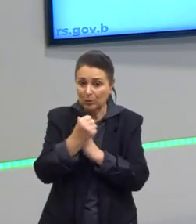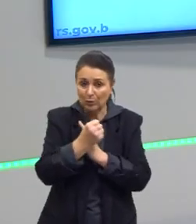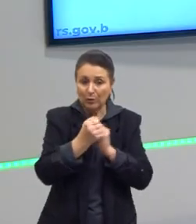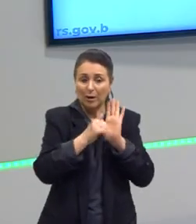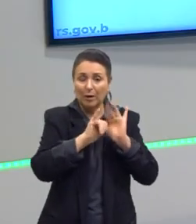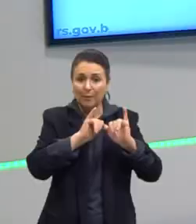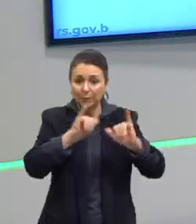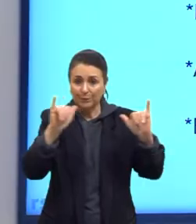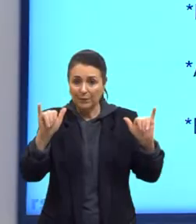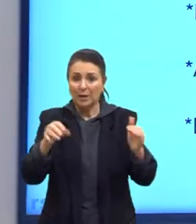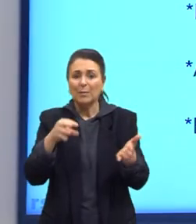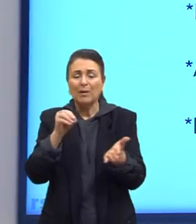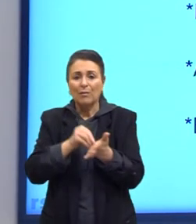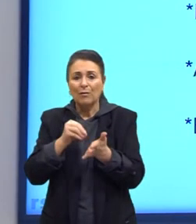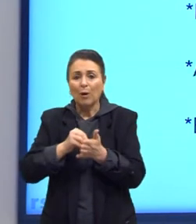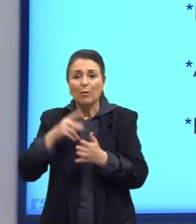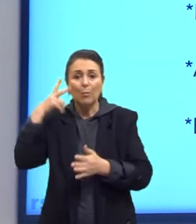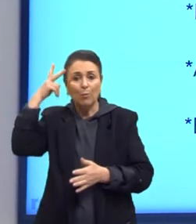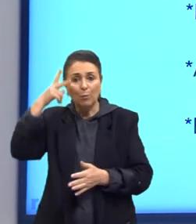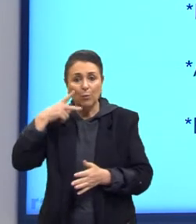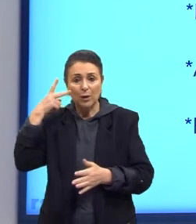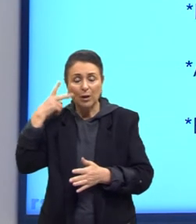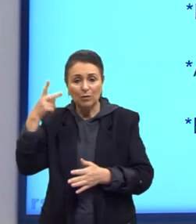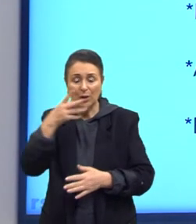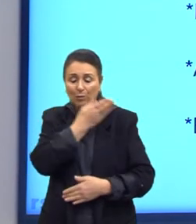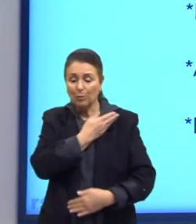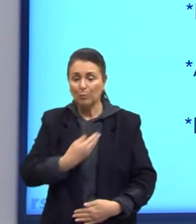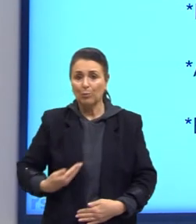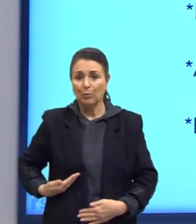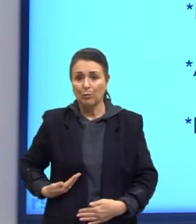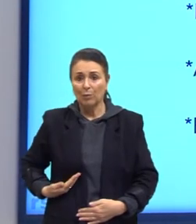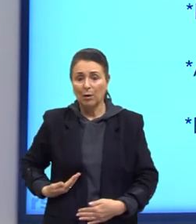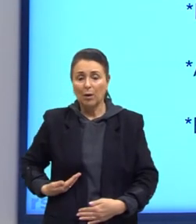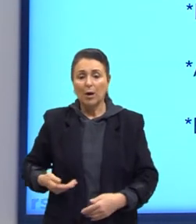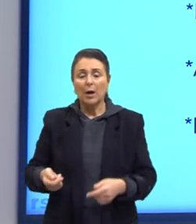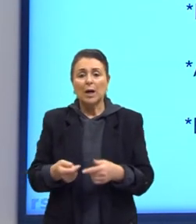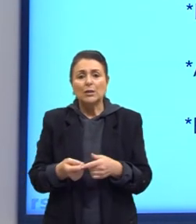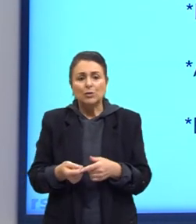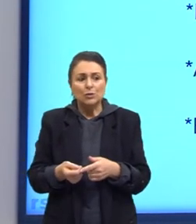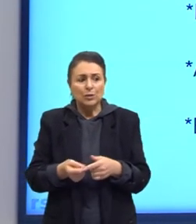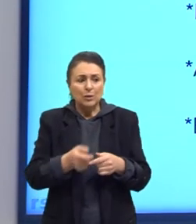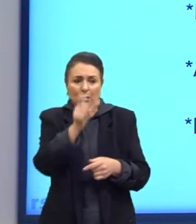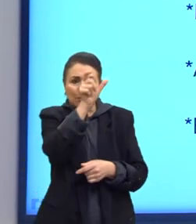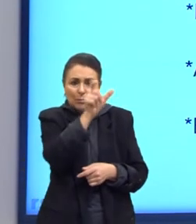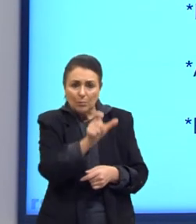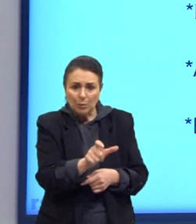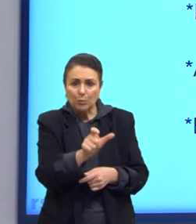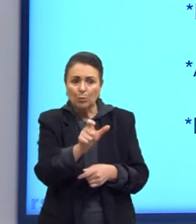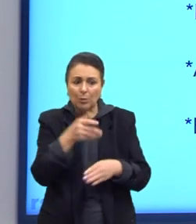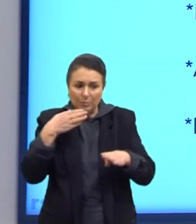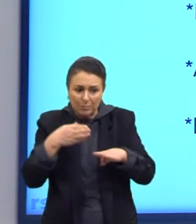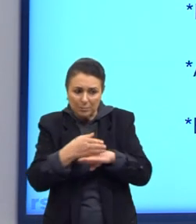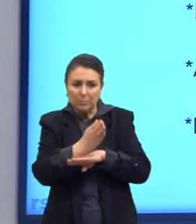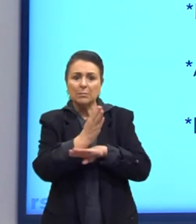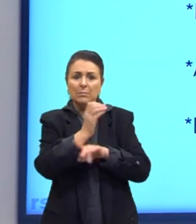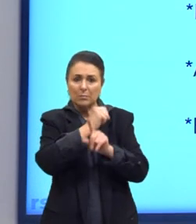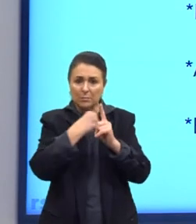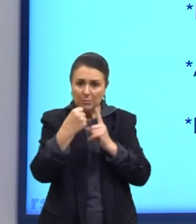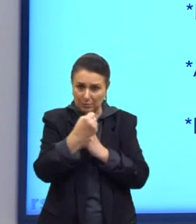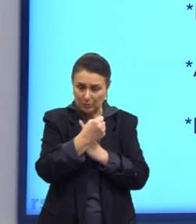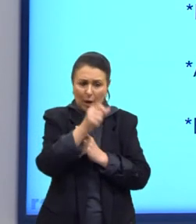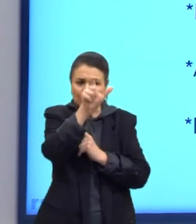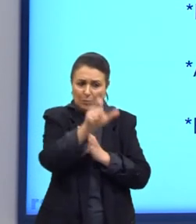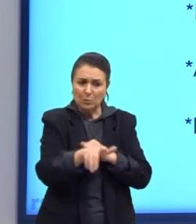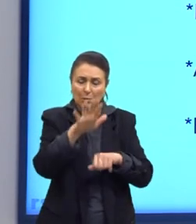de políticas públicas. Essas políticas públicas de inserção do sujeito na sociedade. Os mais pobres